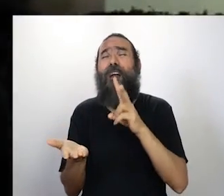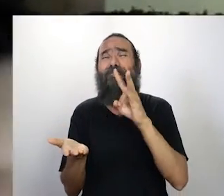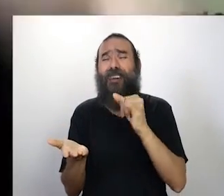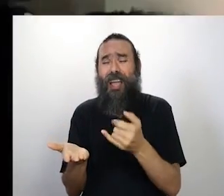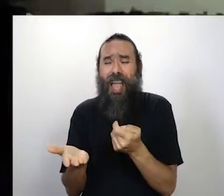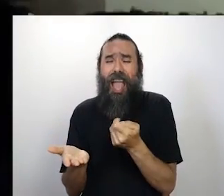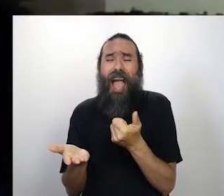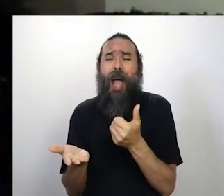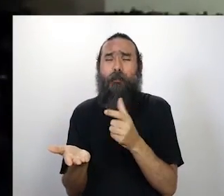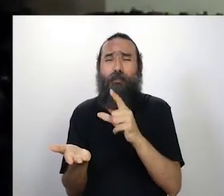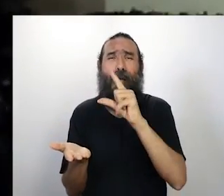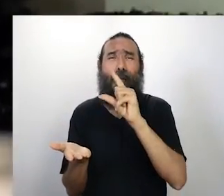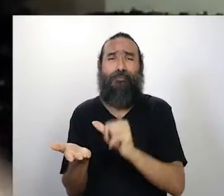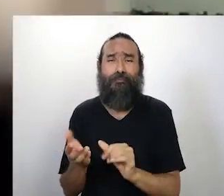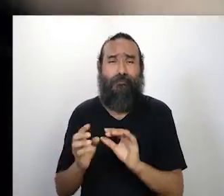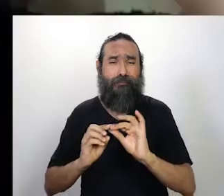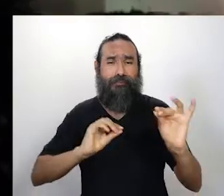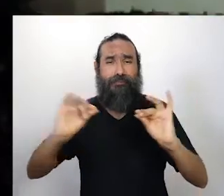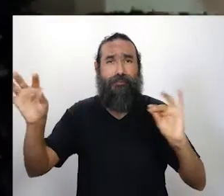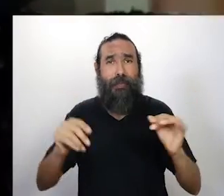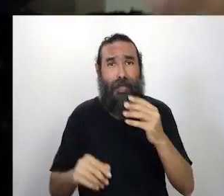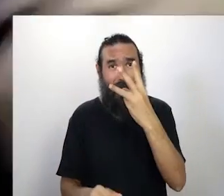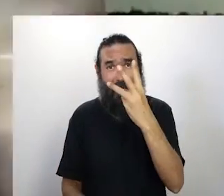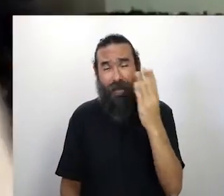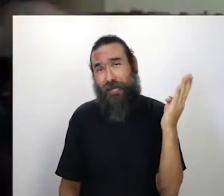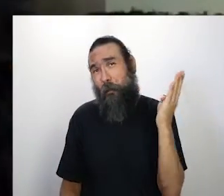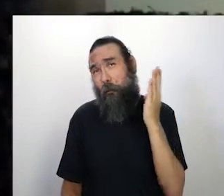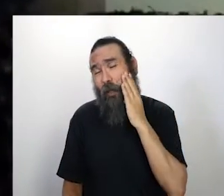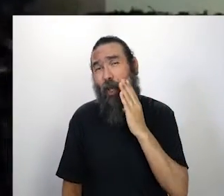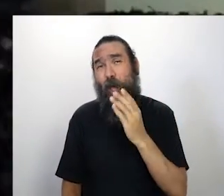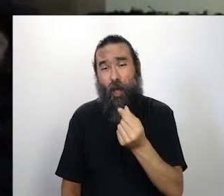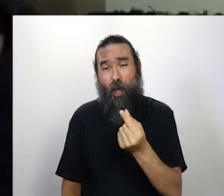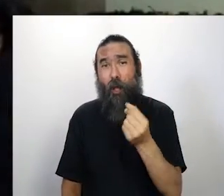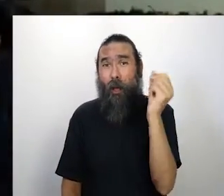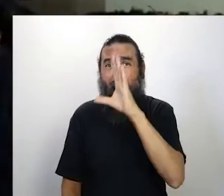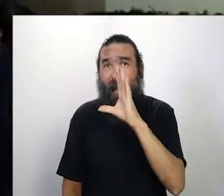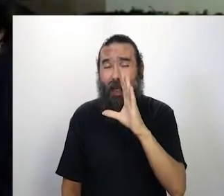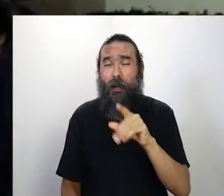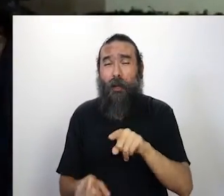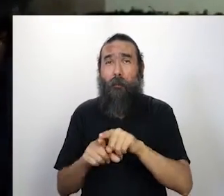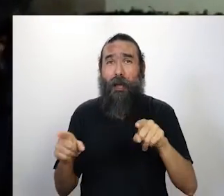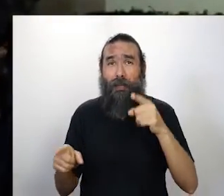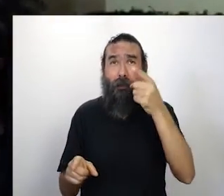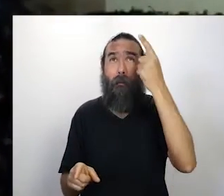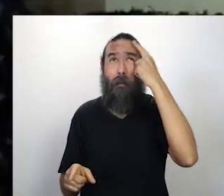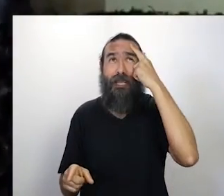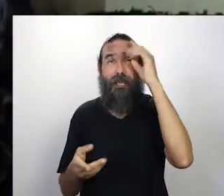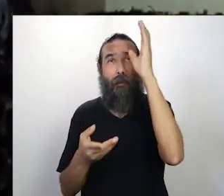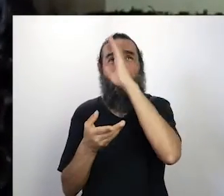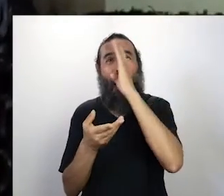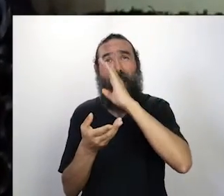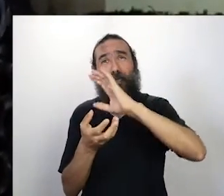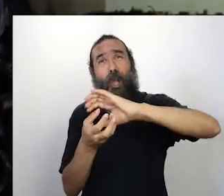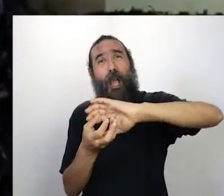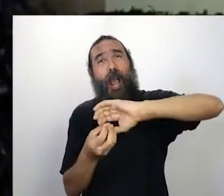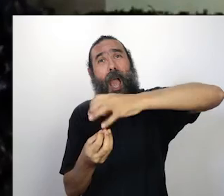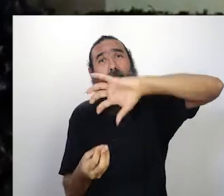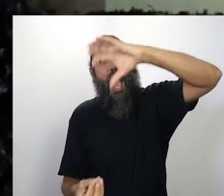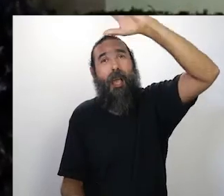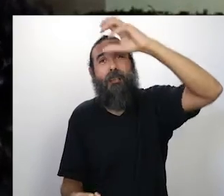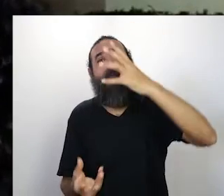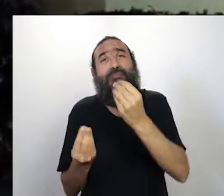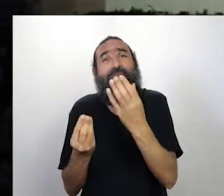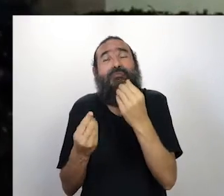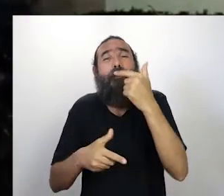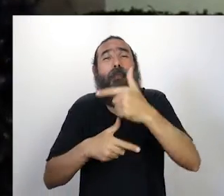3 bilhões é muita coisa quando a gente pensa, mas quando a gente para para pensar que tudo vai ser pulverizado para tantos trabalhadores da cultura que tem no